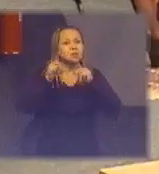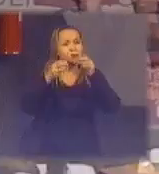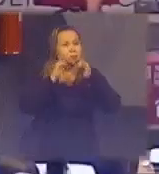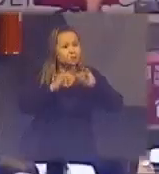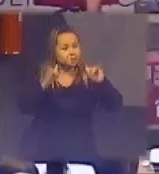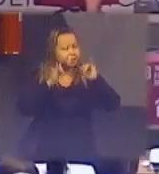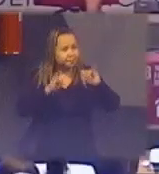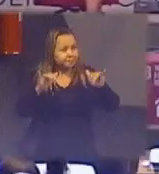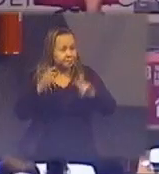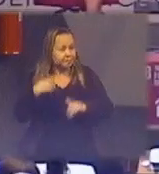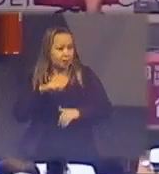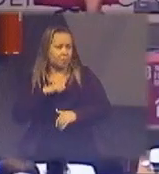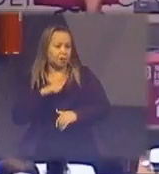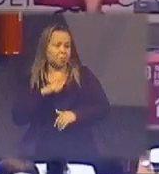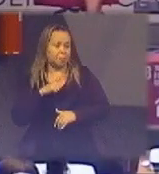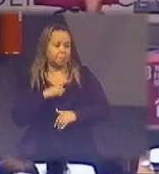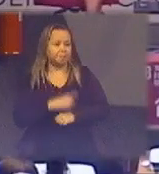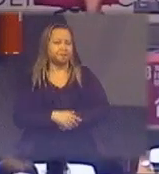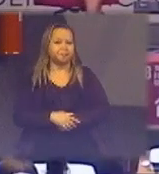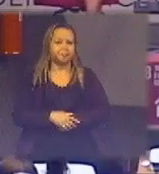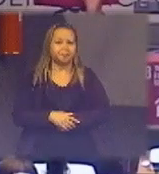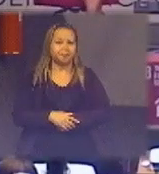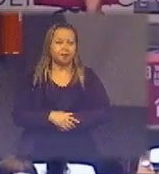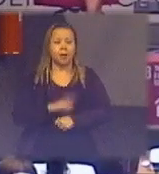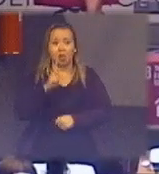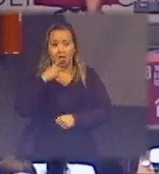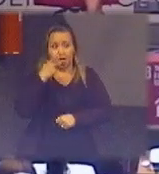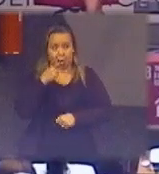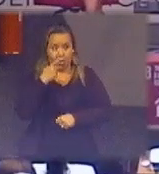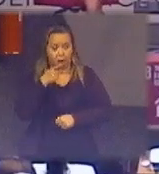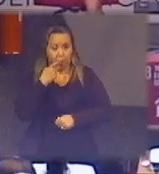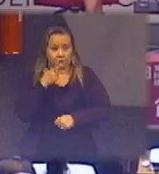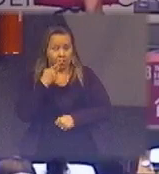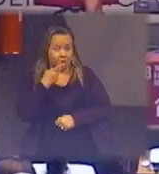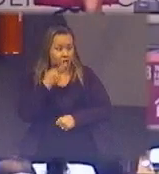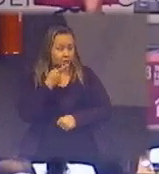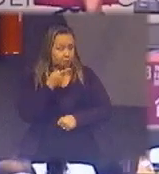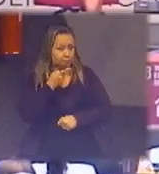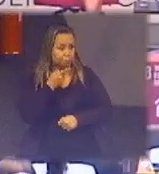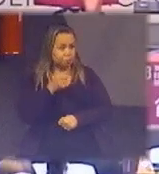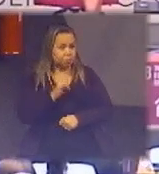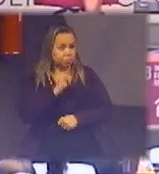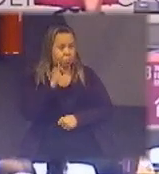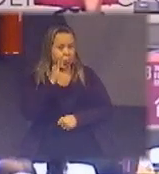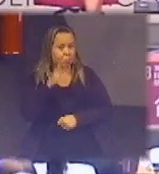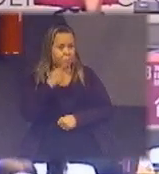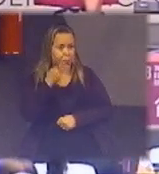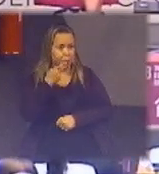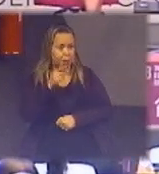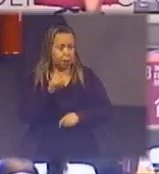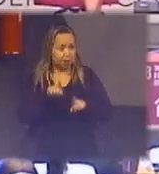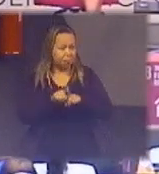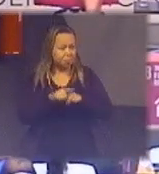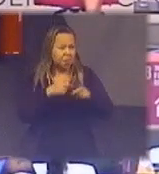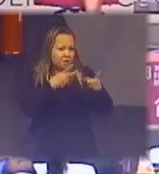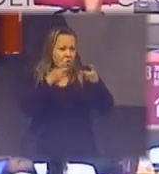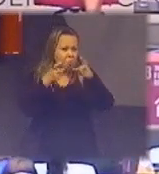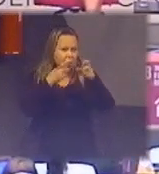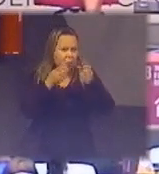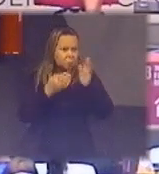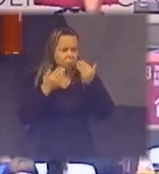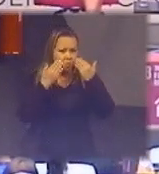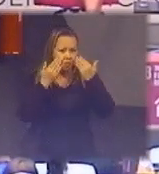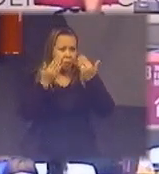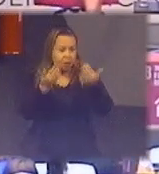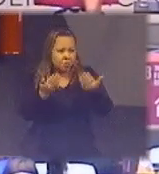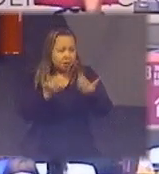resposta falando um pouquinho da parte que o Ademir mencionou aqui eu vejo Ademir na sua apresentação a gente já não conversa